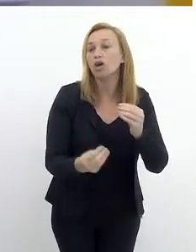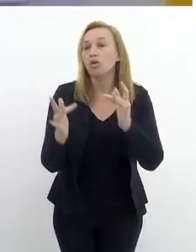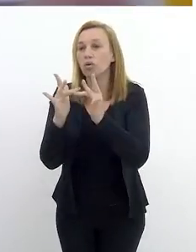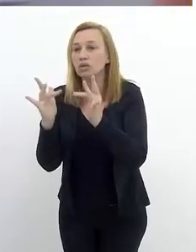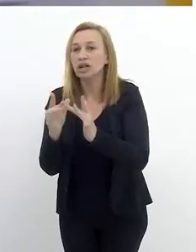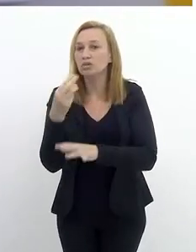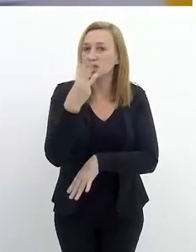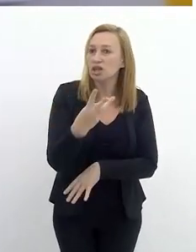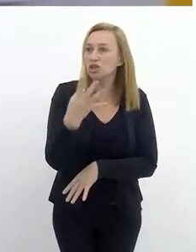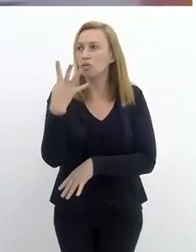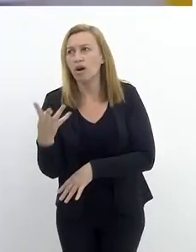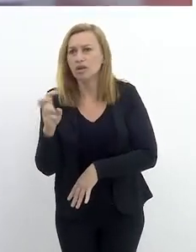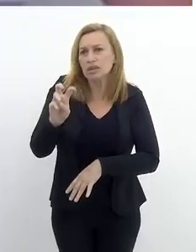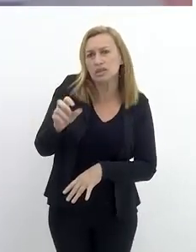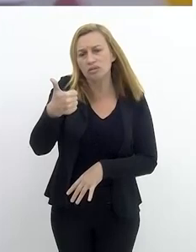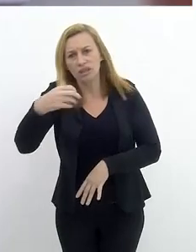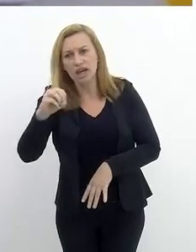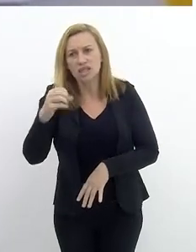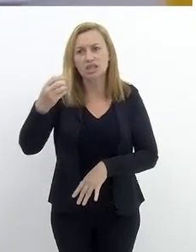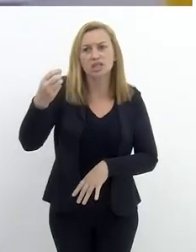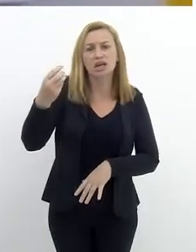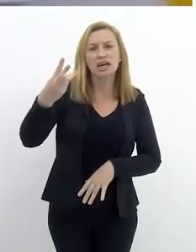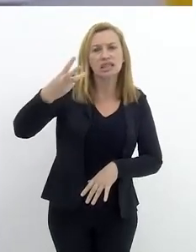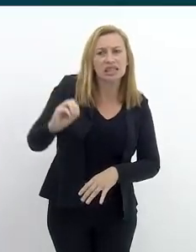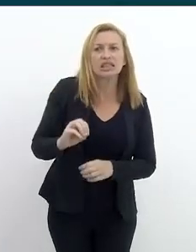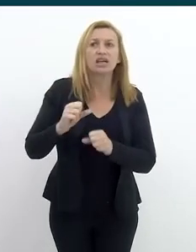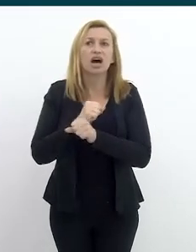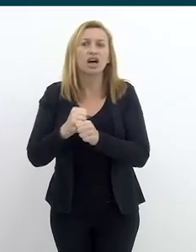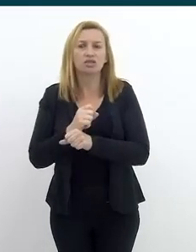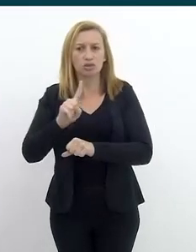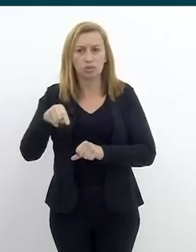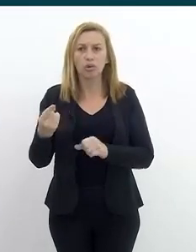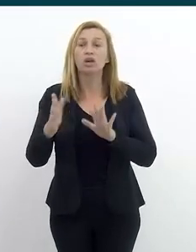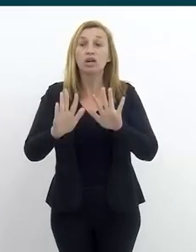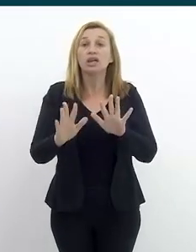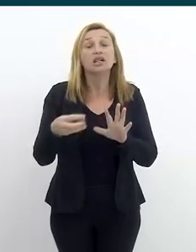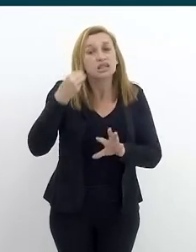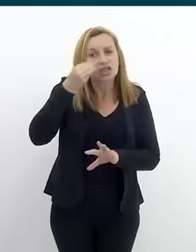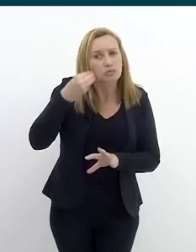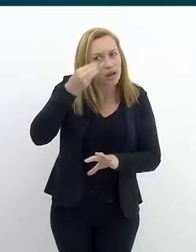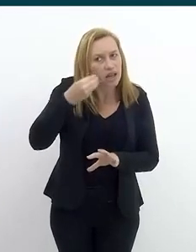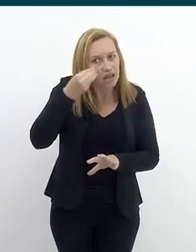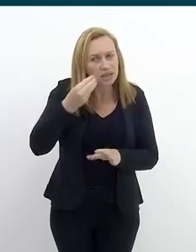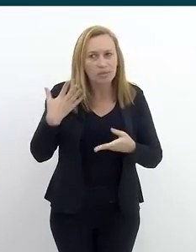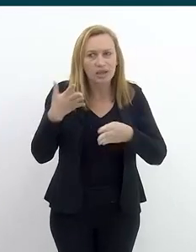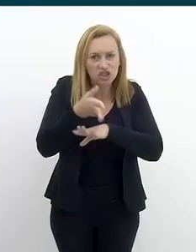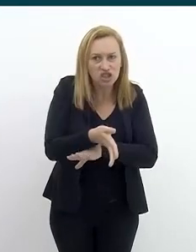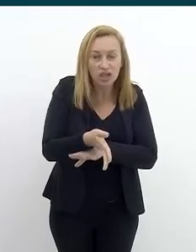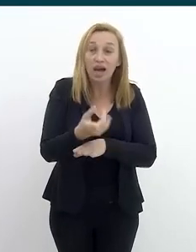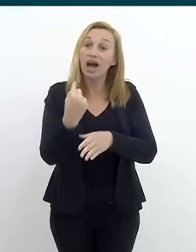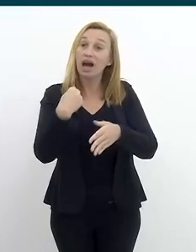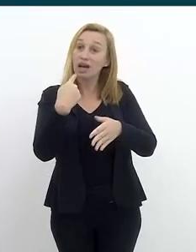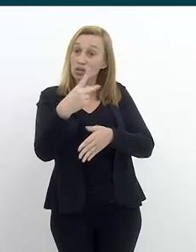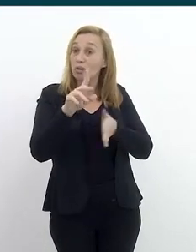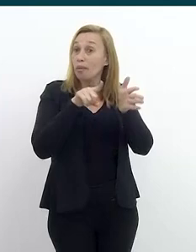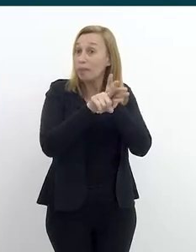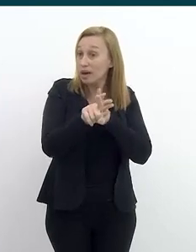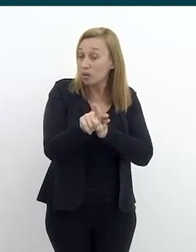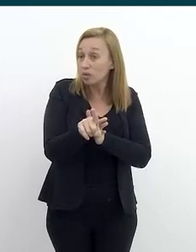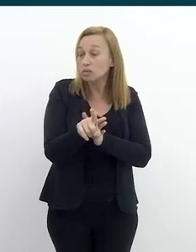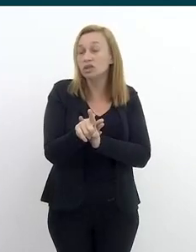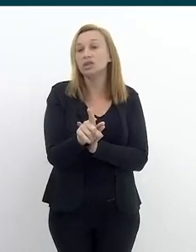3, 4, 5, 10, 20, 30 anos. E, nessa experiência, e para chegar na tua pergunta, né?